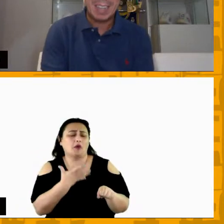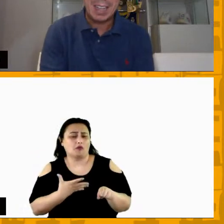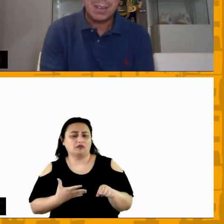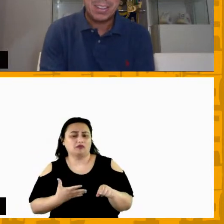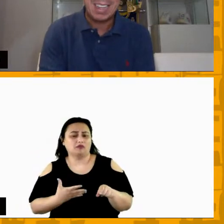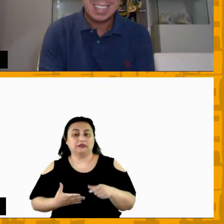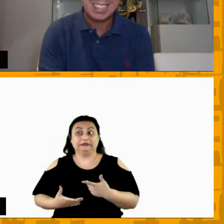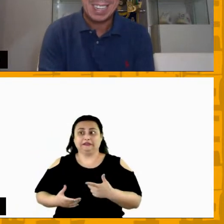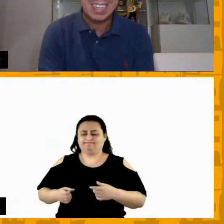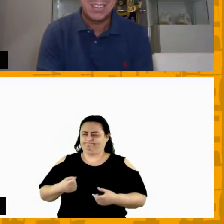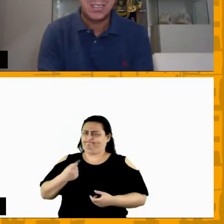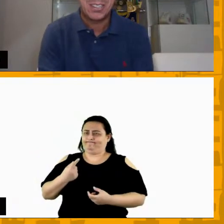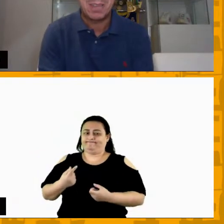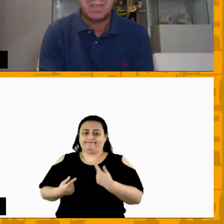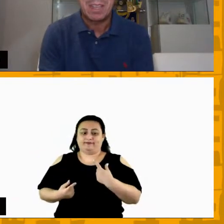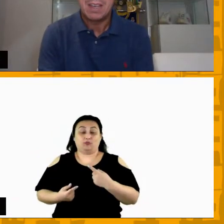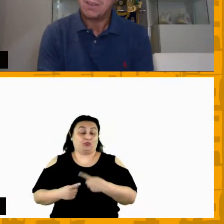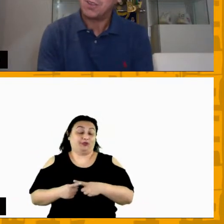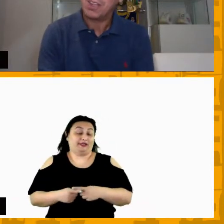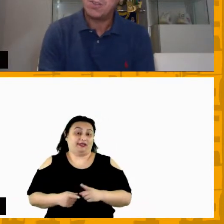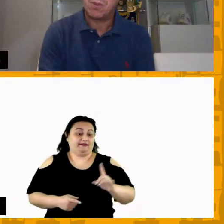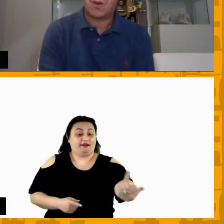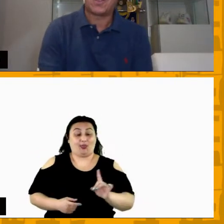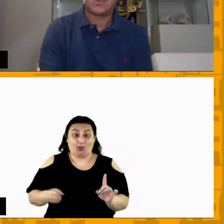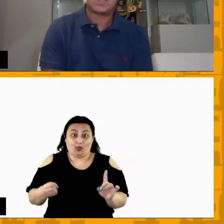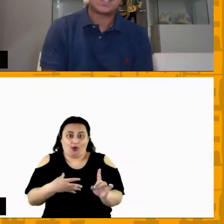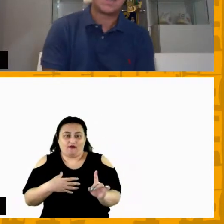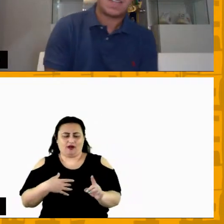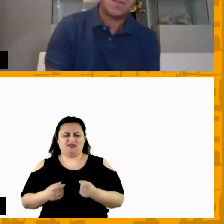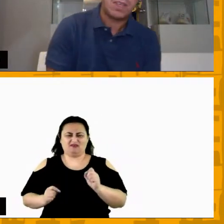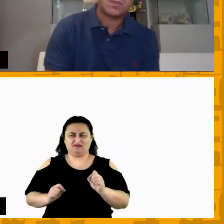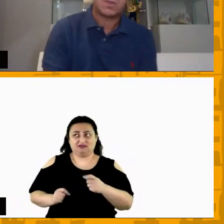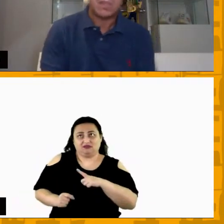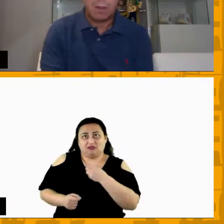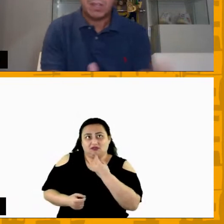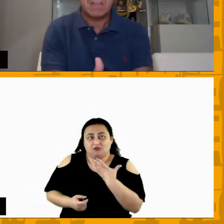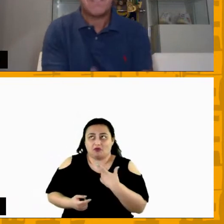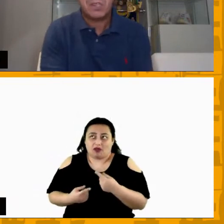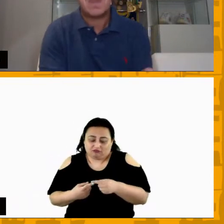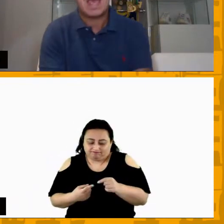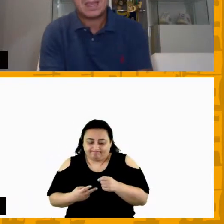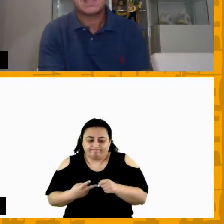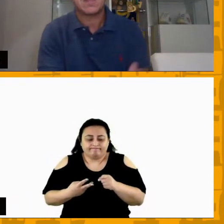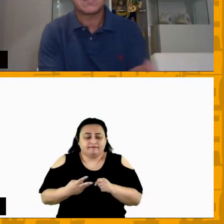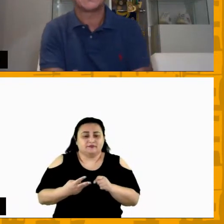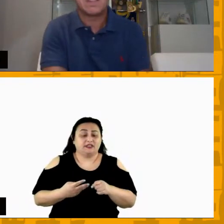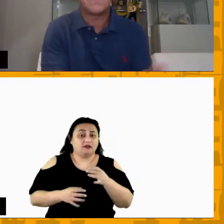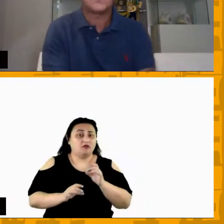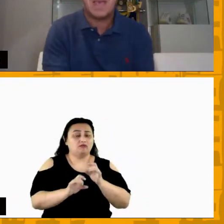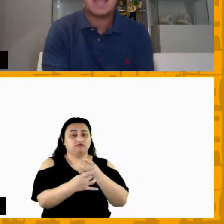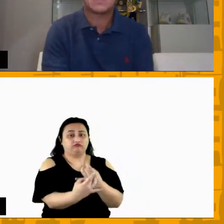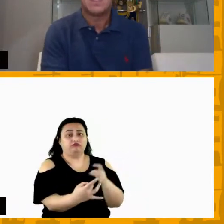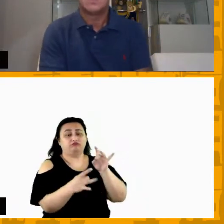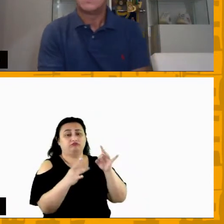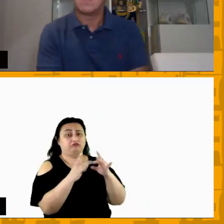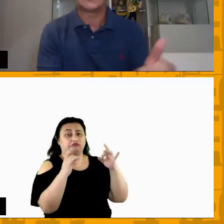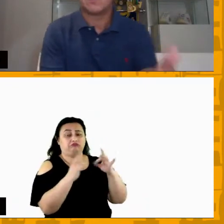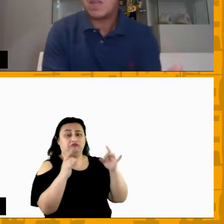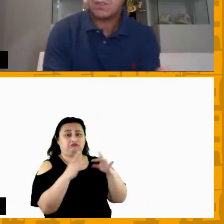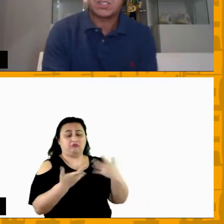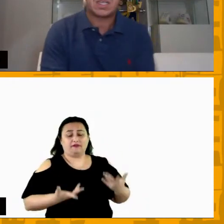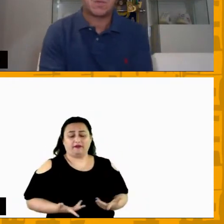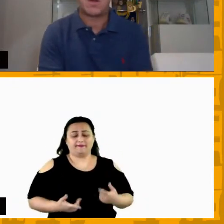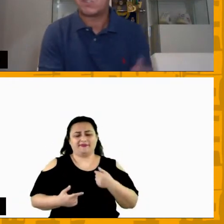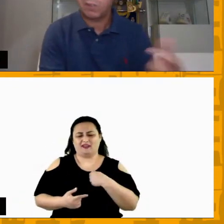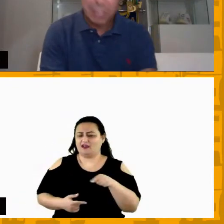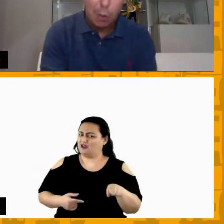cara às vezes estranha quando ele está chegando no time que eu tenho de bom nossa eu tenho isso e eu vou dando feedback nós vamos dando feedback não